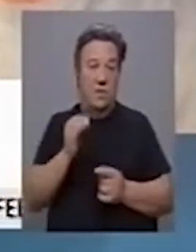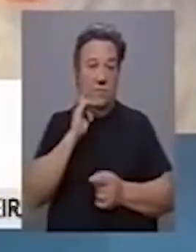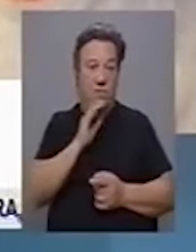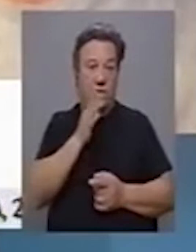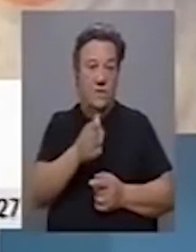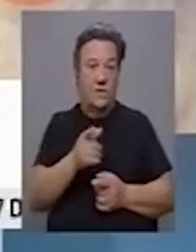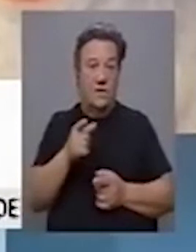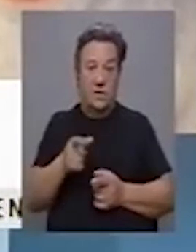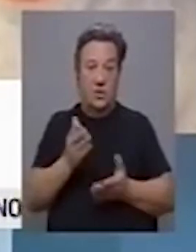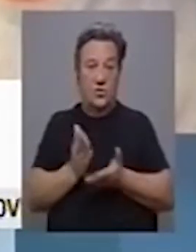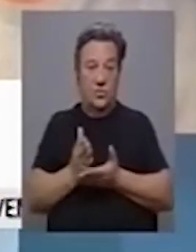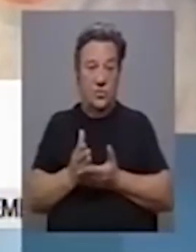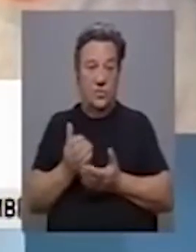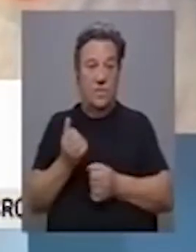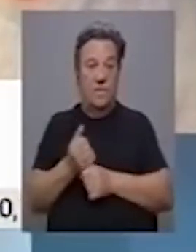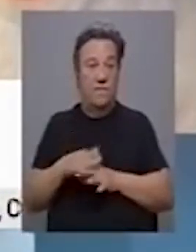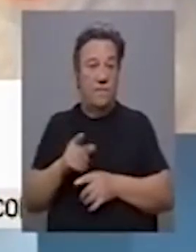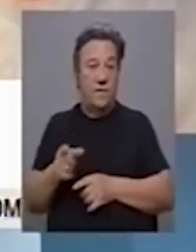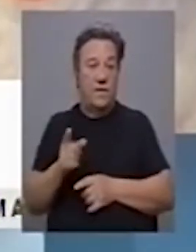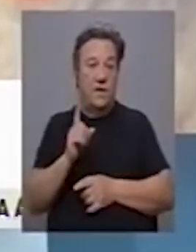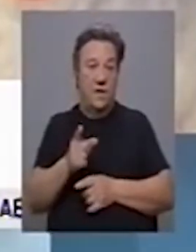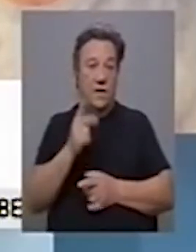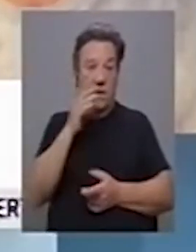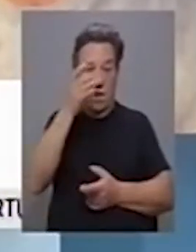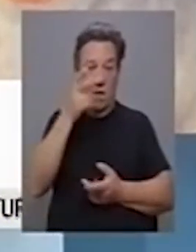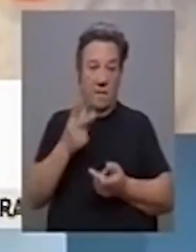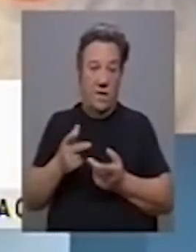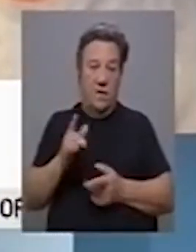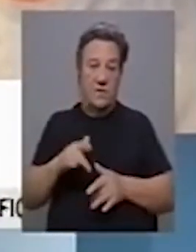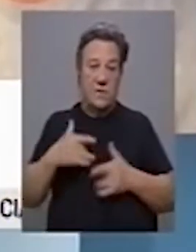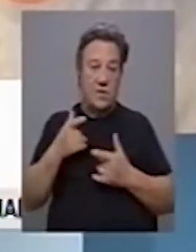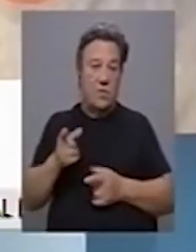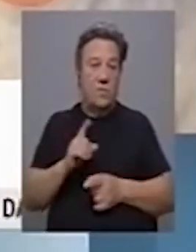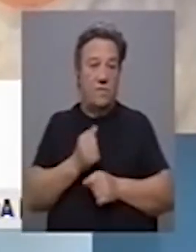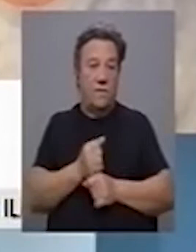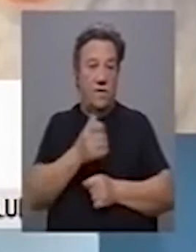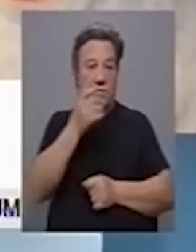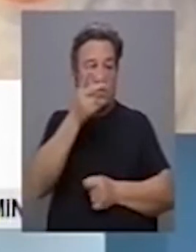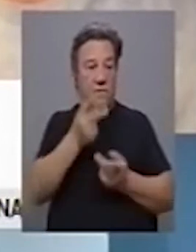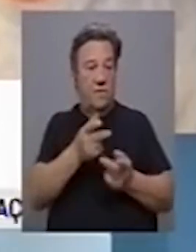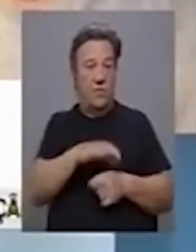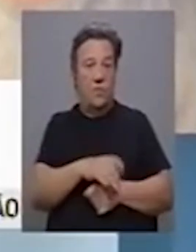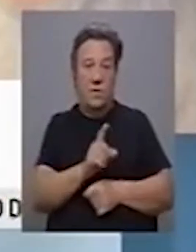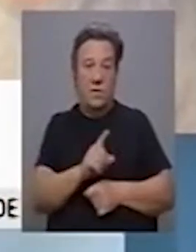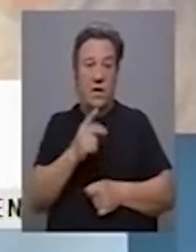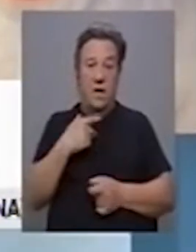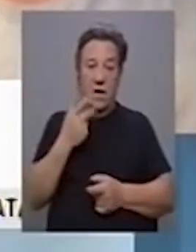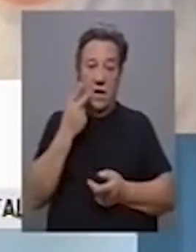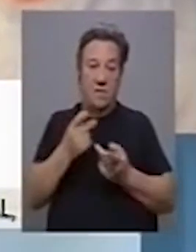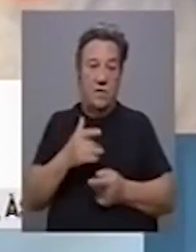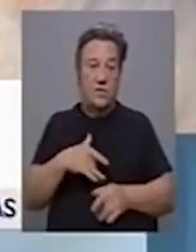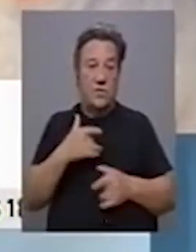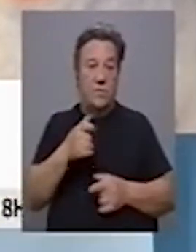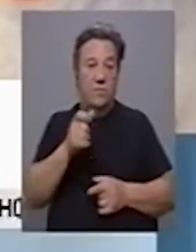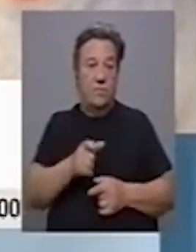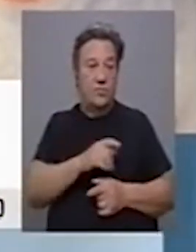dizer que estes estudos, aquilo que fazem, é avaliar sintomas. Portanto, não fazem diagnóstico de doença e avaliam sintomas na população em